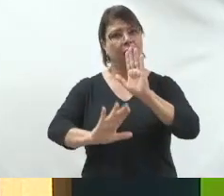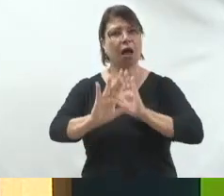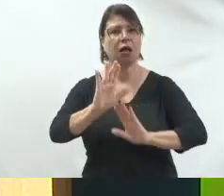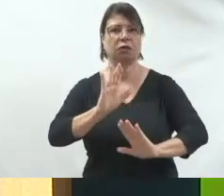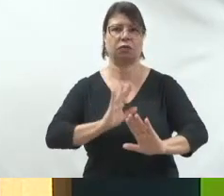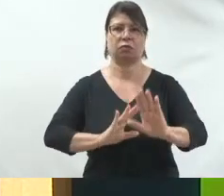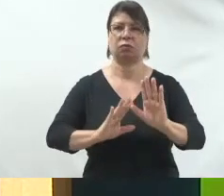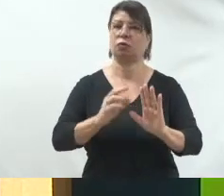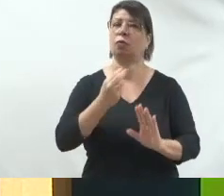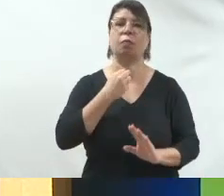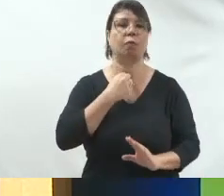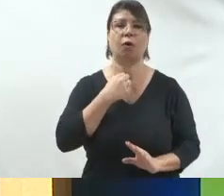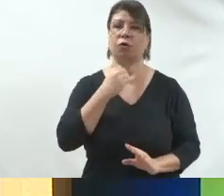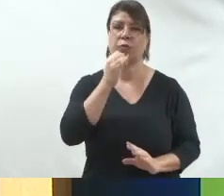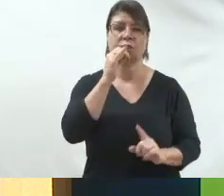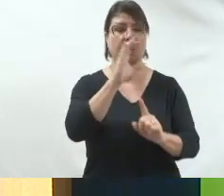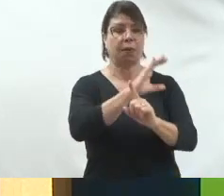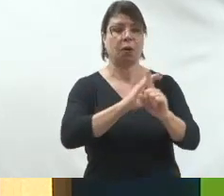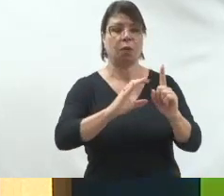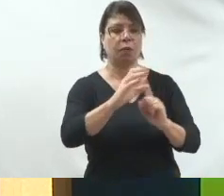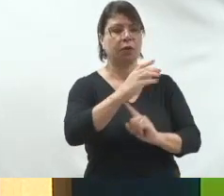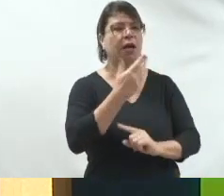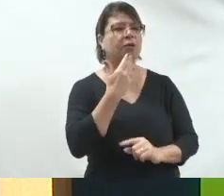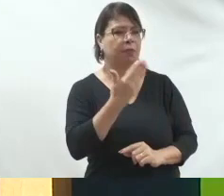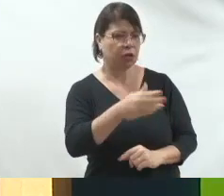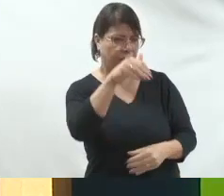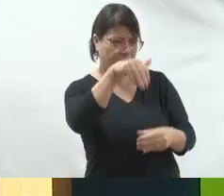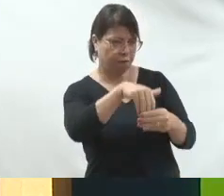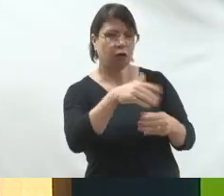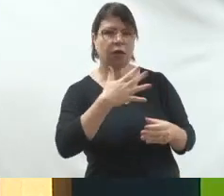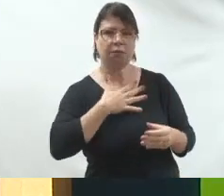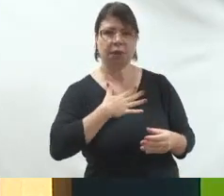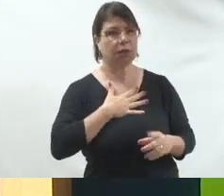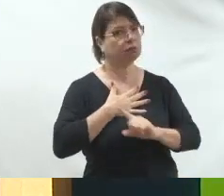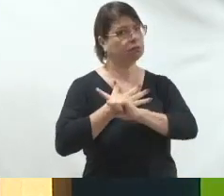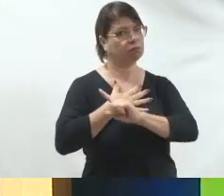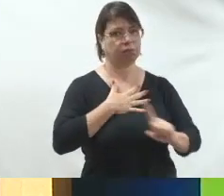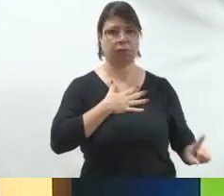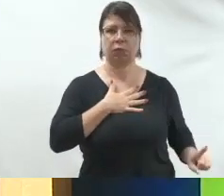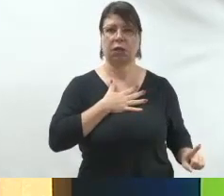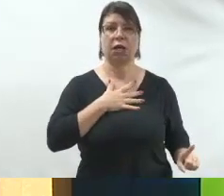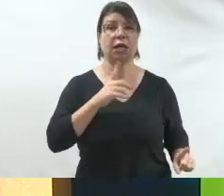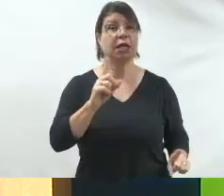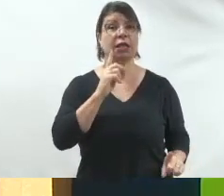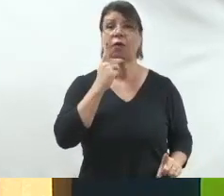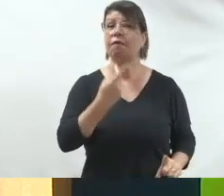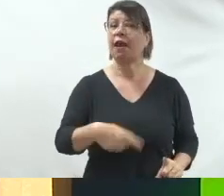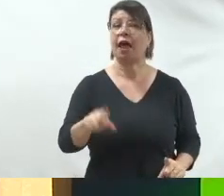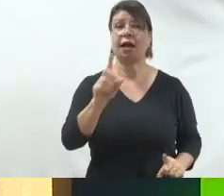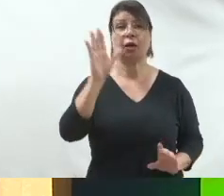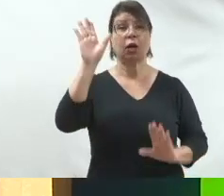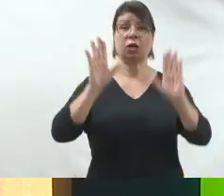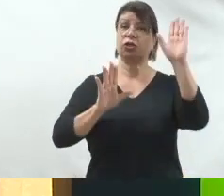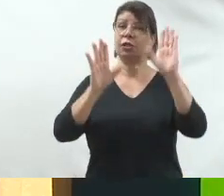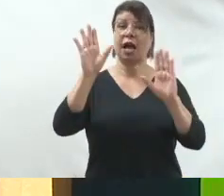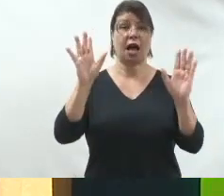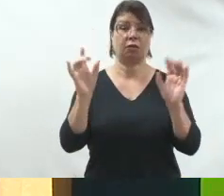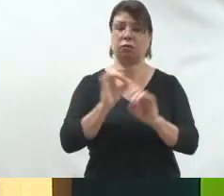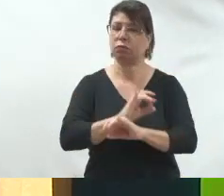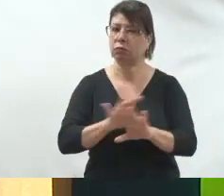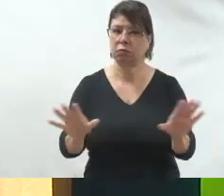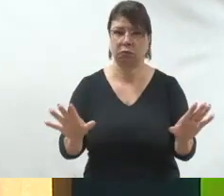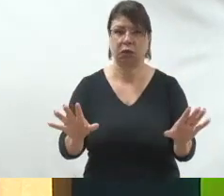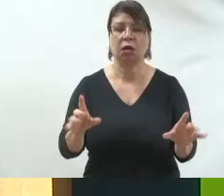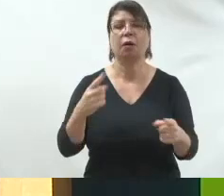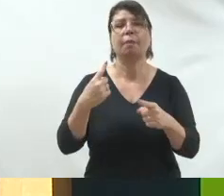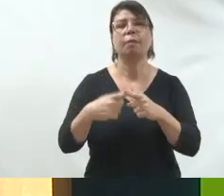questão de você não chegar para uma comunidade e pedir expressamente votos você não pode chegar e nem dizer que é candidato porque o que acontece no entendimento da